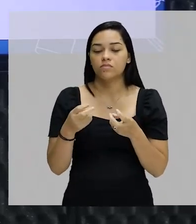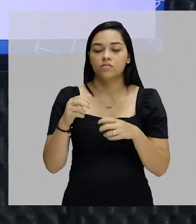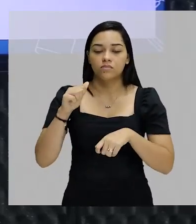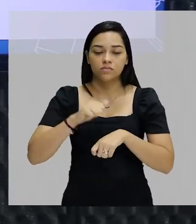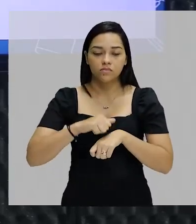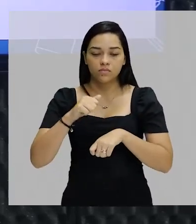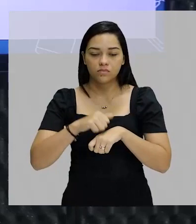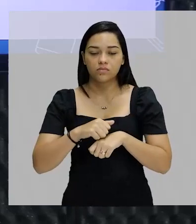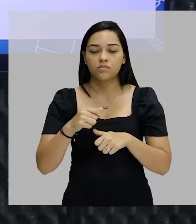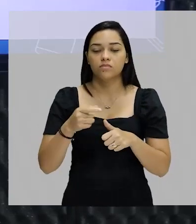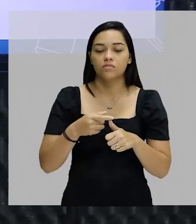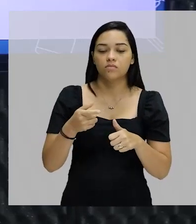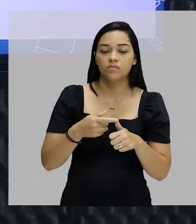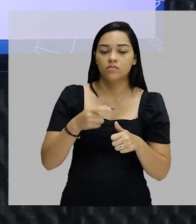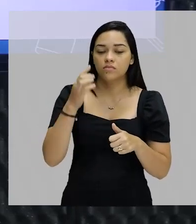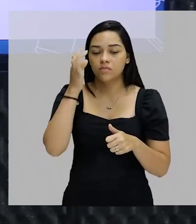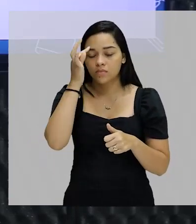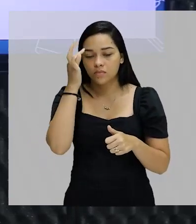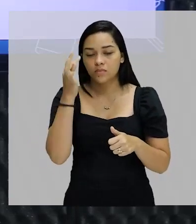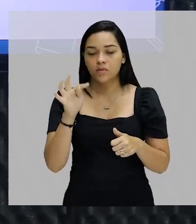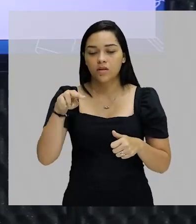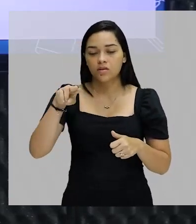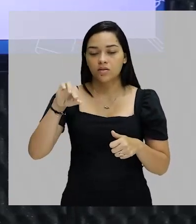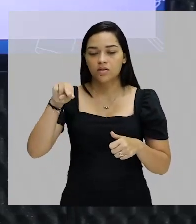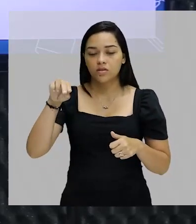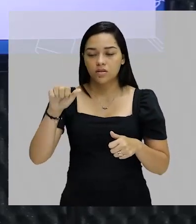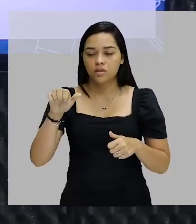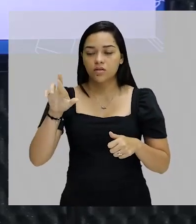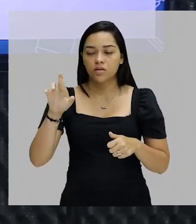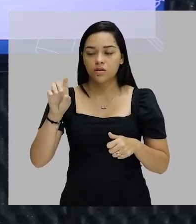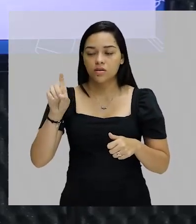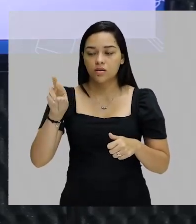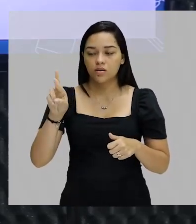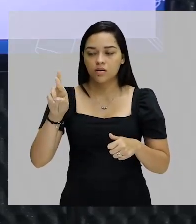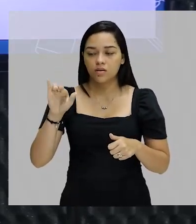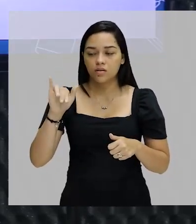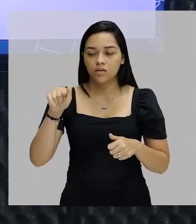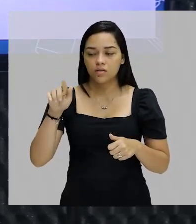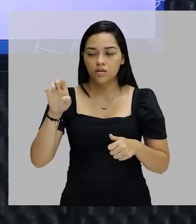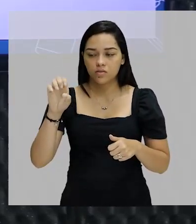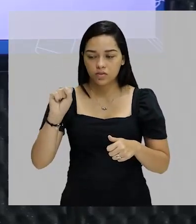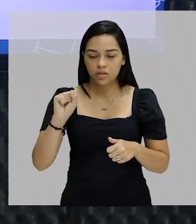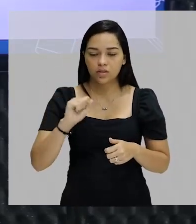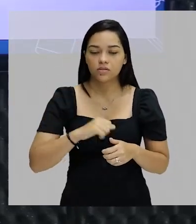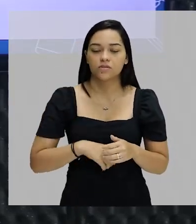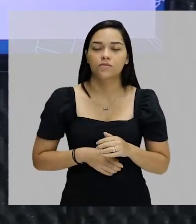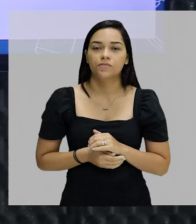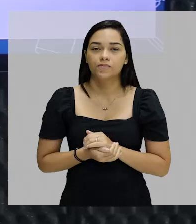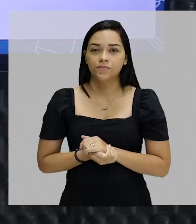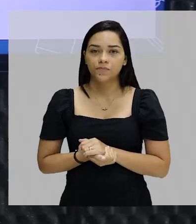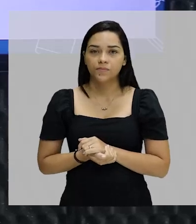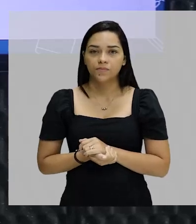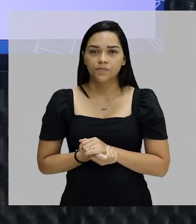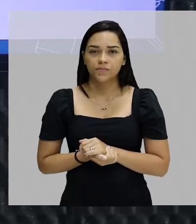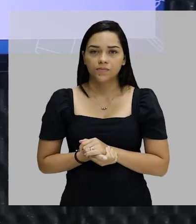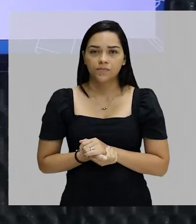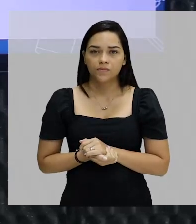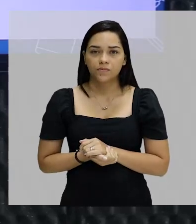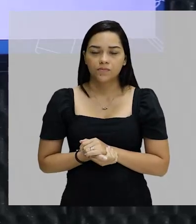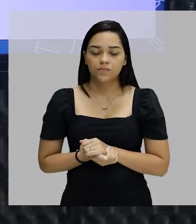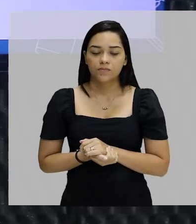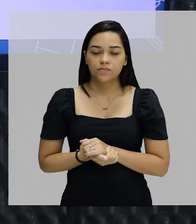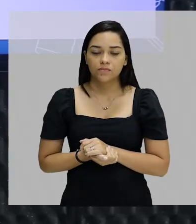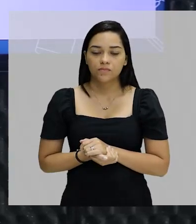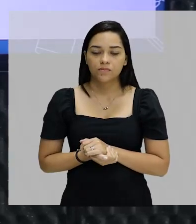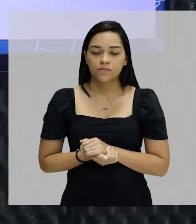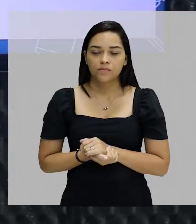trabalhar as concepções naturalistas de pobreza no geral. E no quinto tópico, eu vou destacar uma das teorias naturalistas,